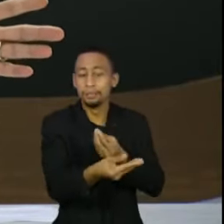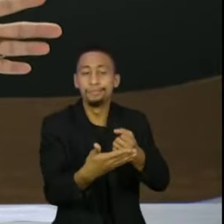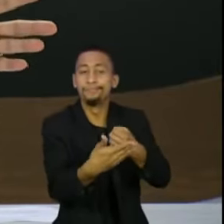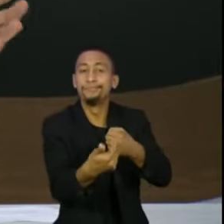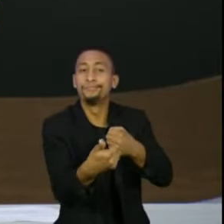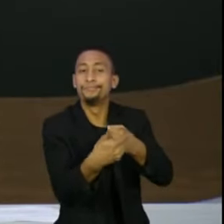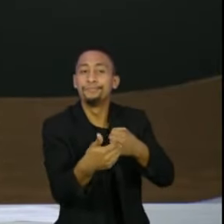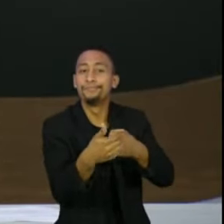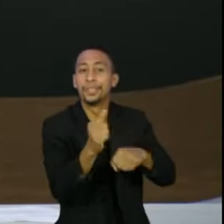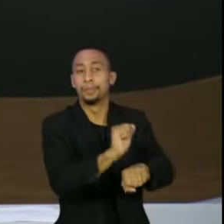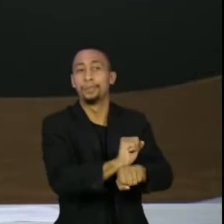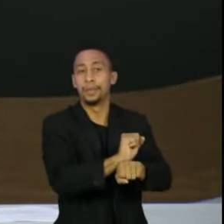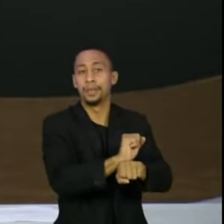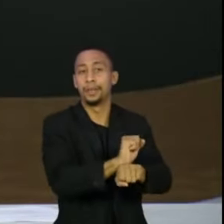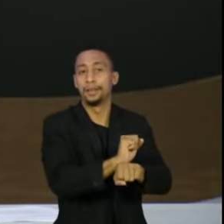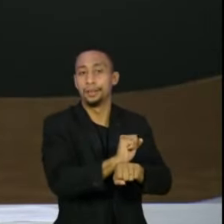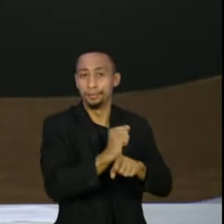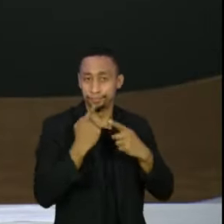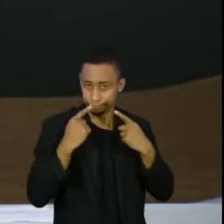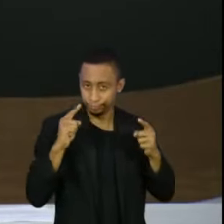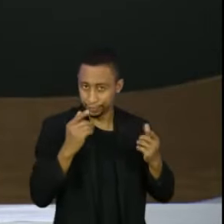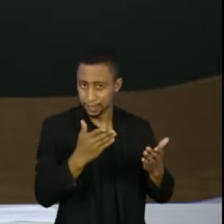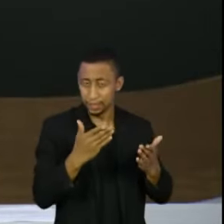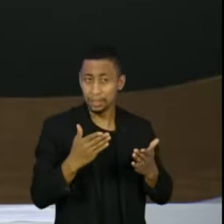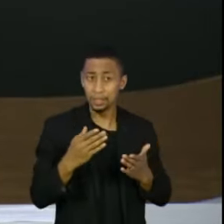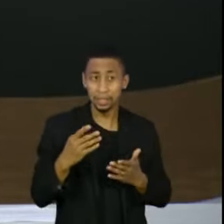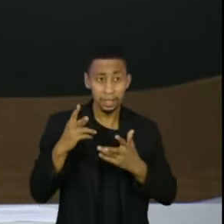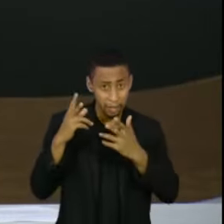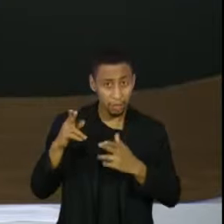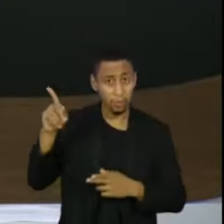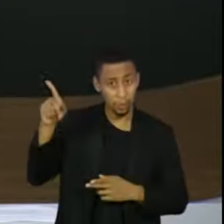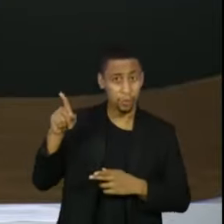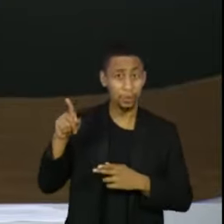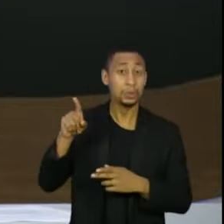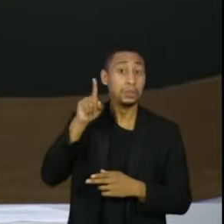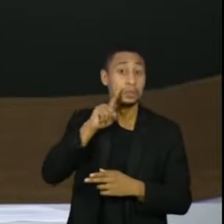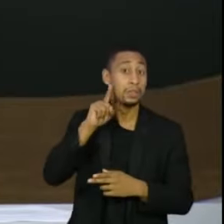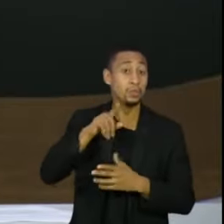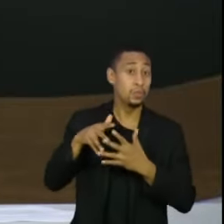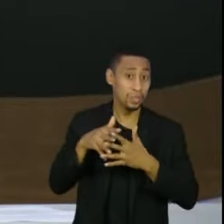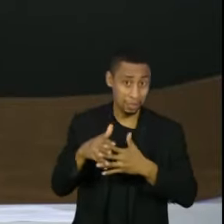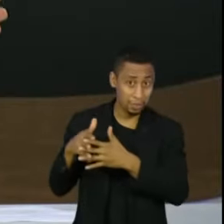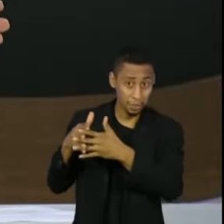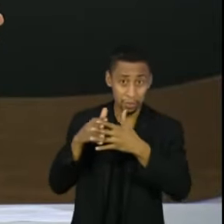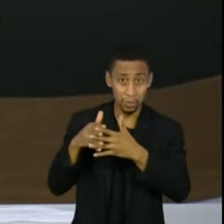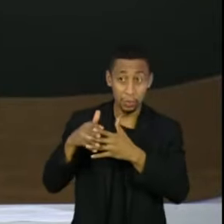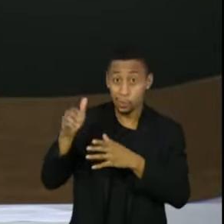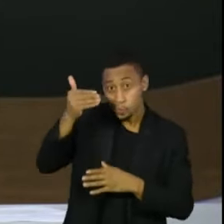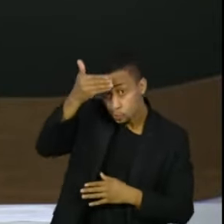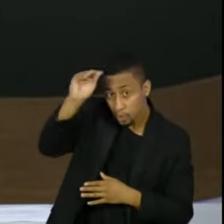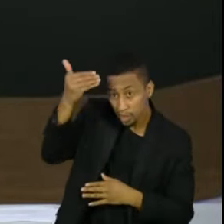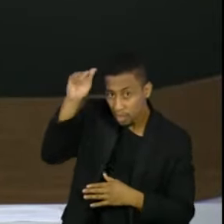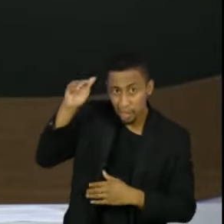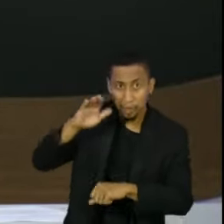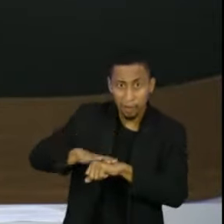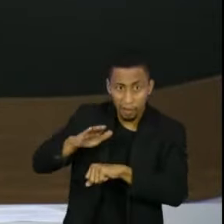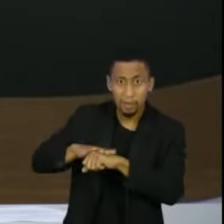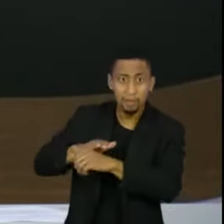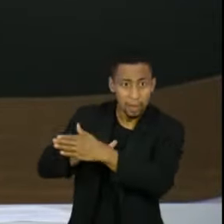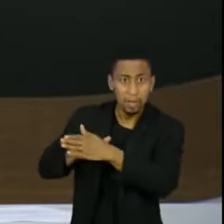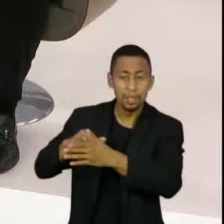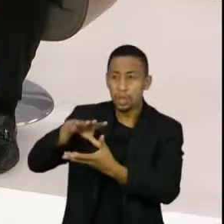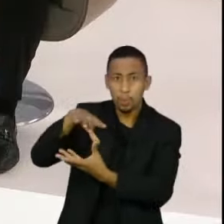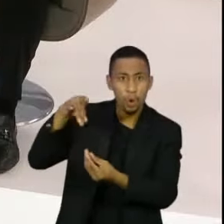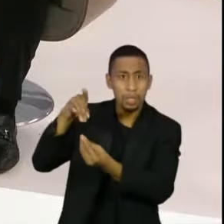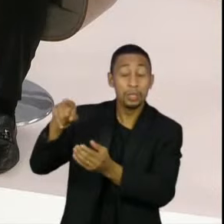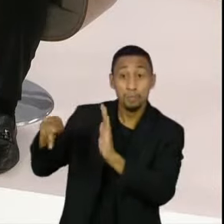atormentar. A gente viu acontecer isso nos Estados Unidos e o Donald Trump conseguiu estressar uma democracia muito